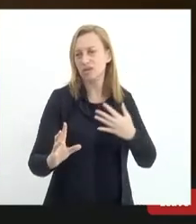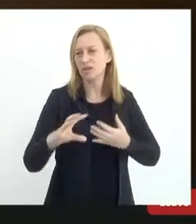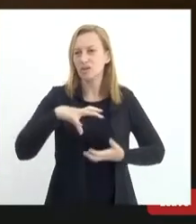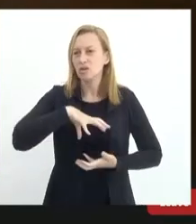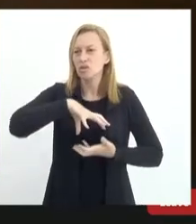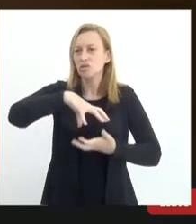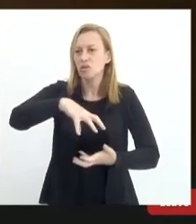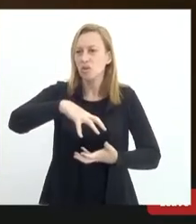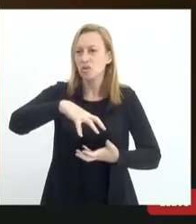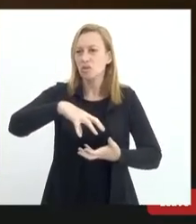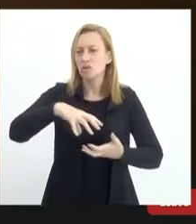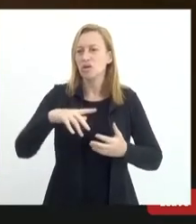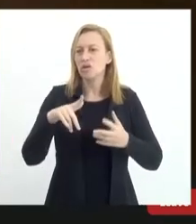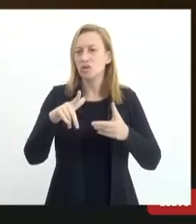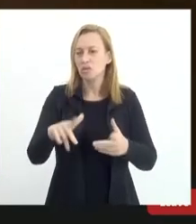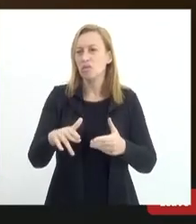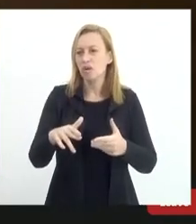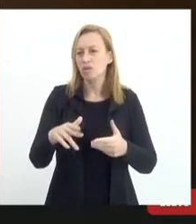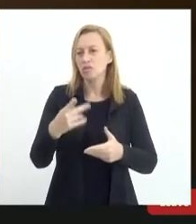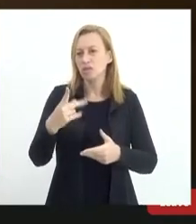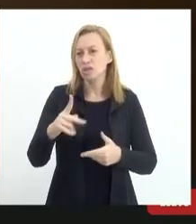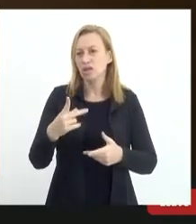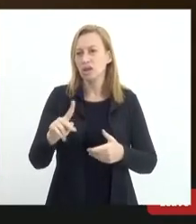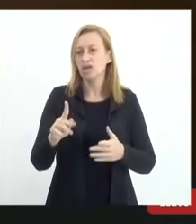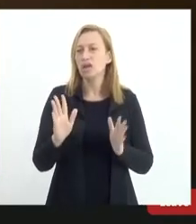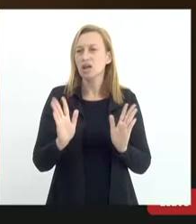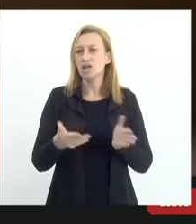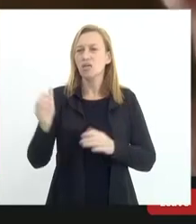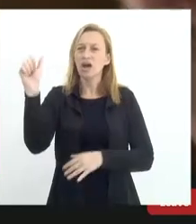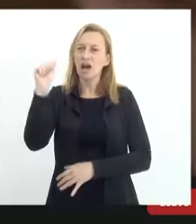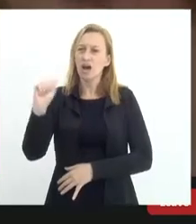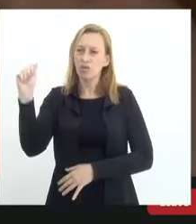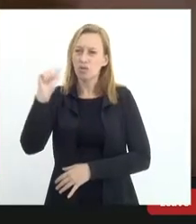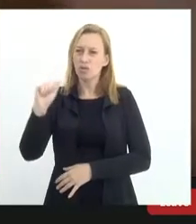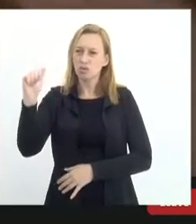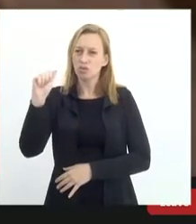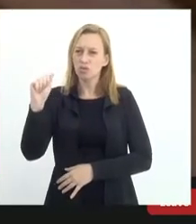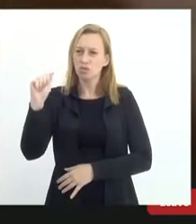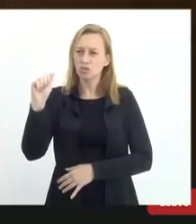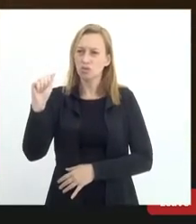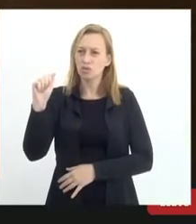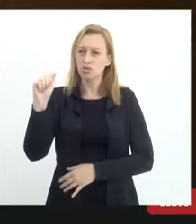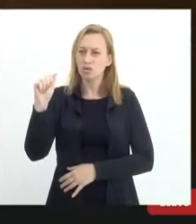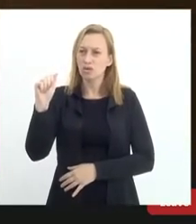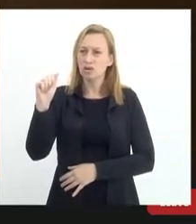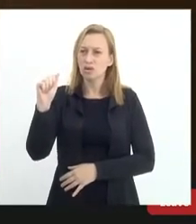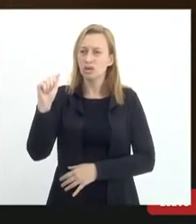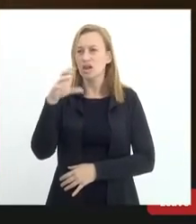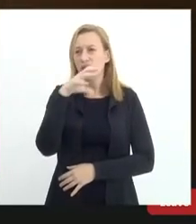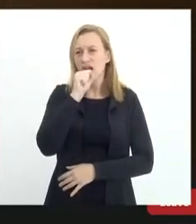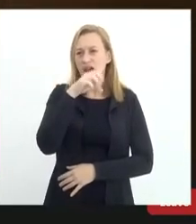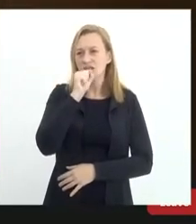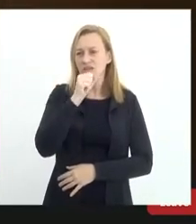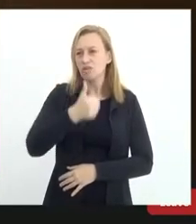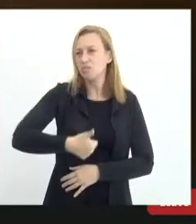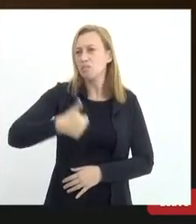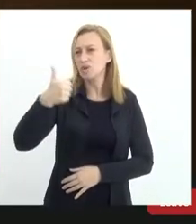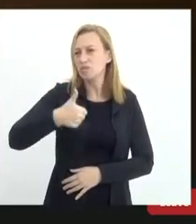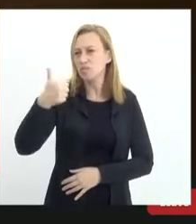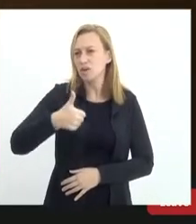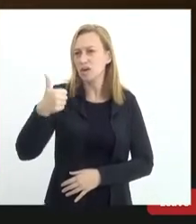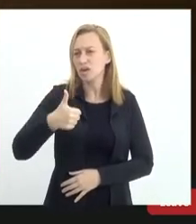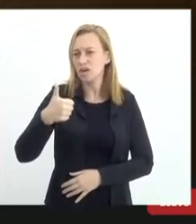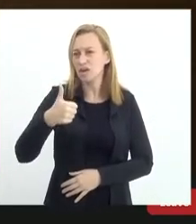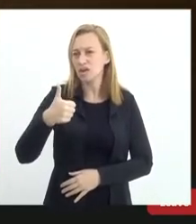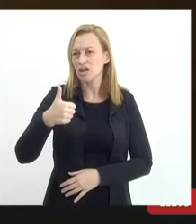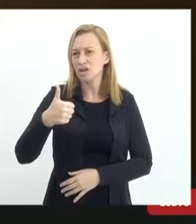E aqui vem, nesse agosto laranja, a primeira reivindicação do